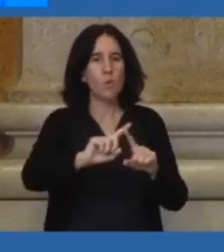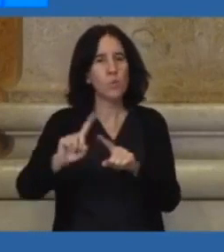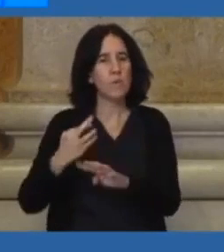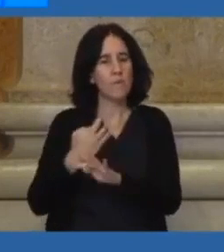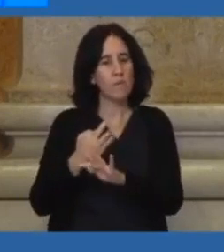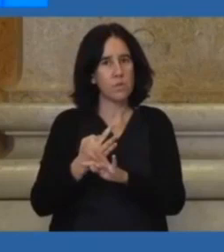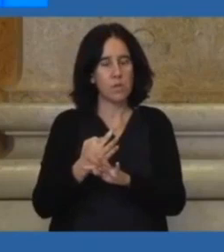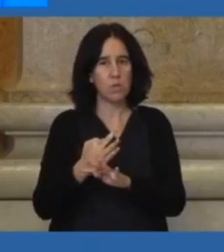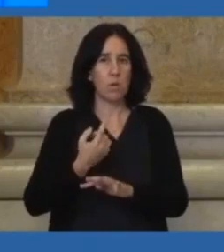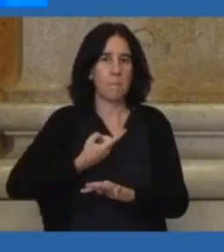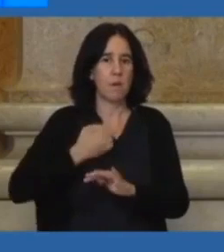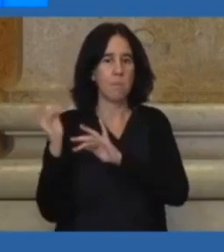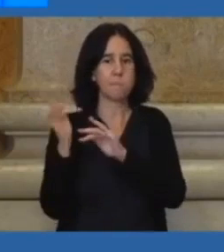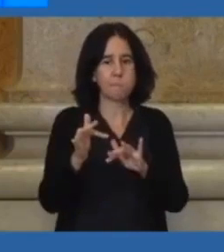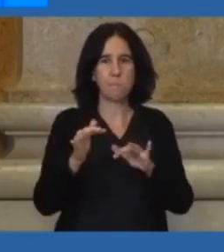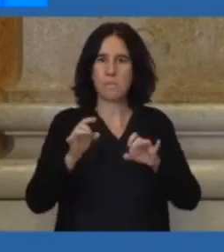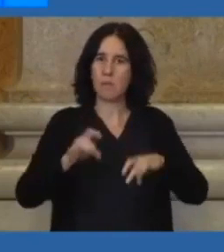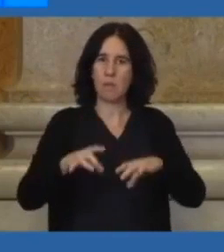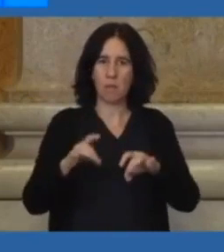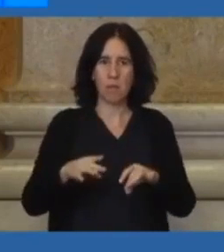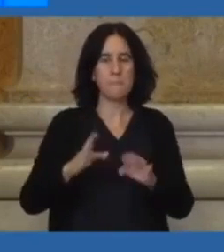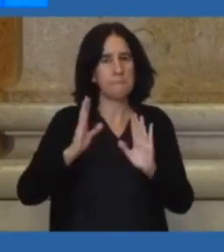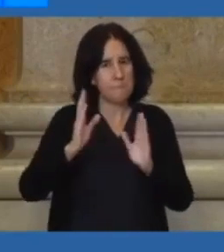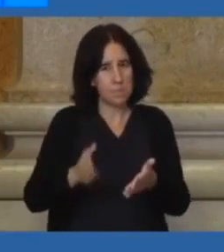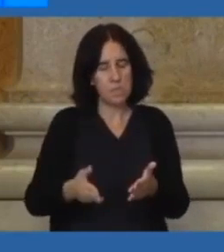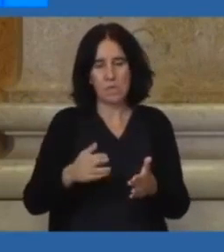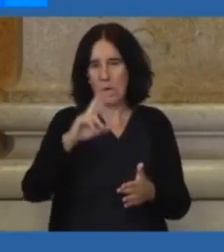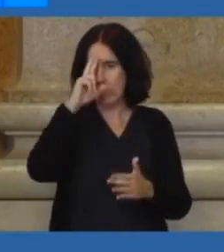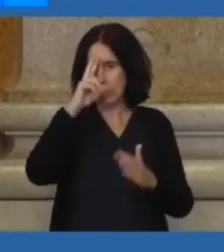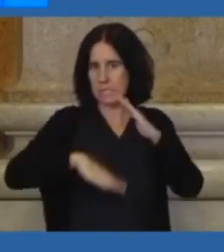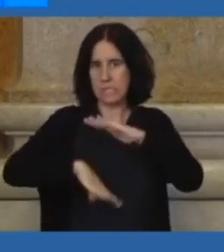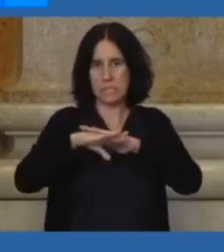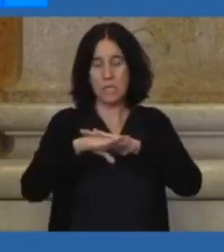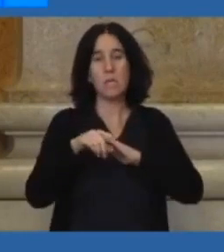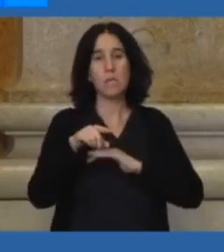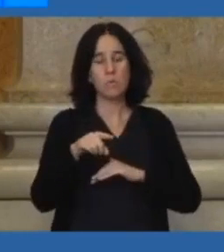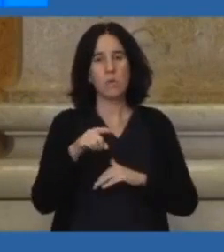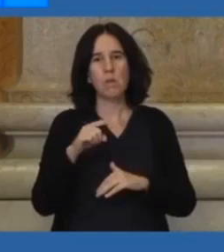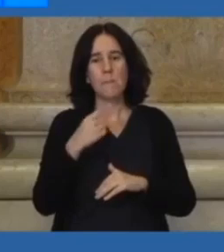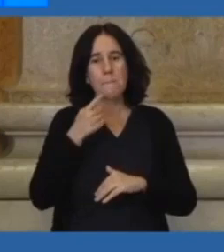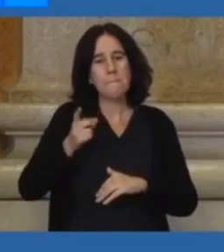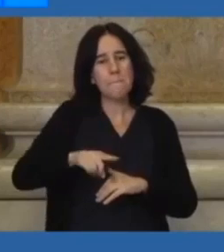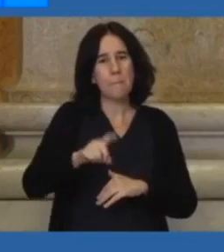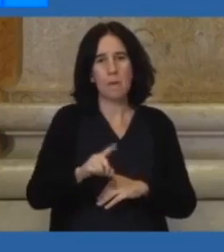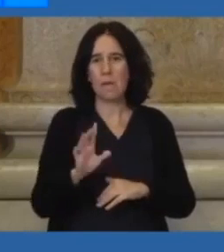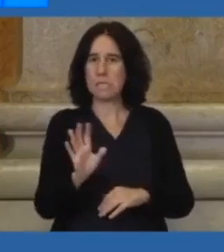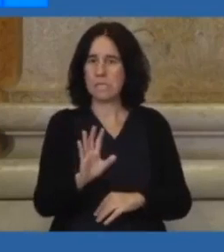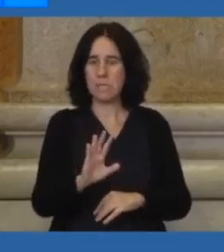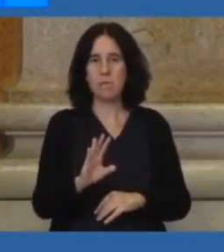festejos que implicam ajuntamentos, que temos de evitar a todo custo, para não repetir